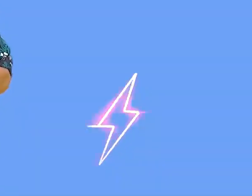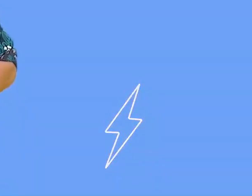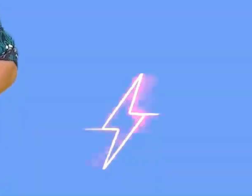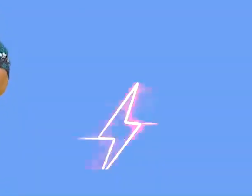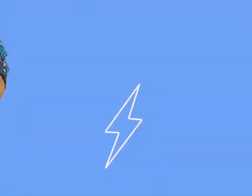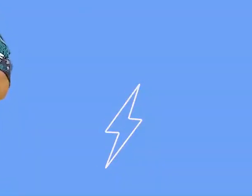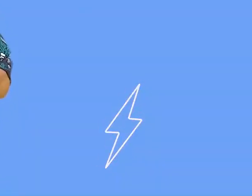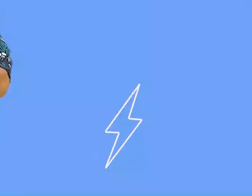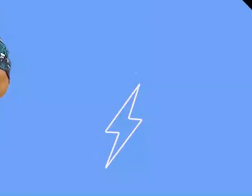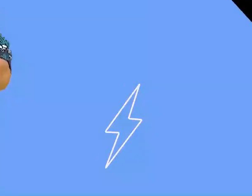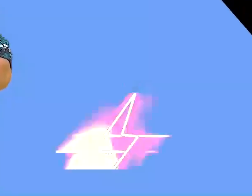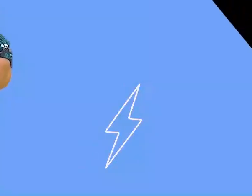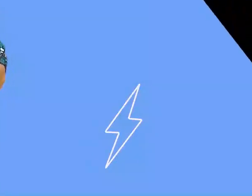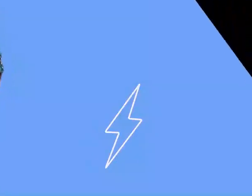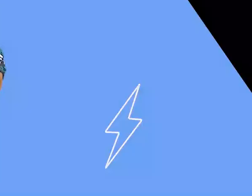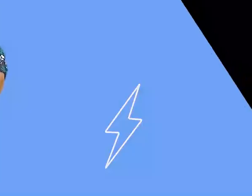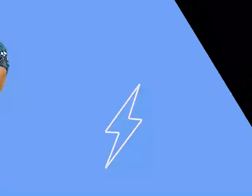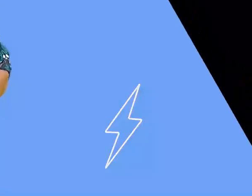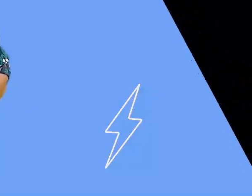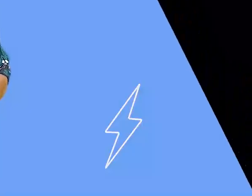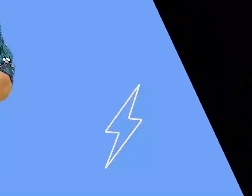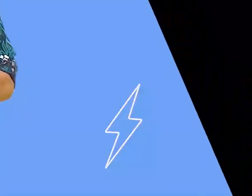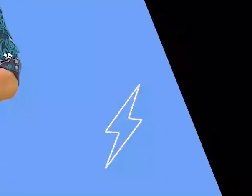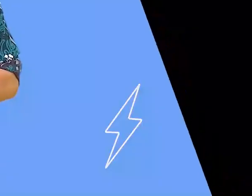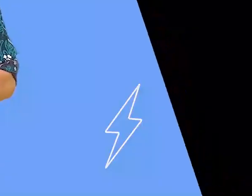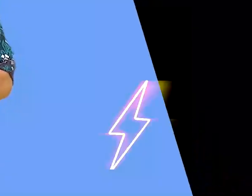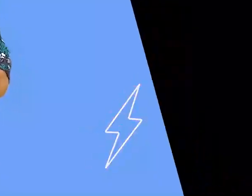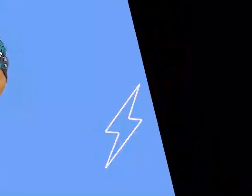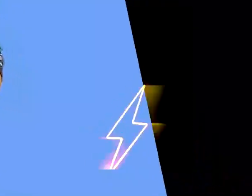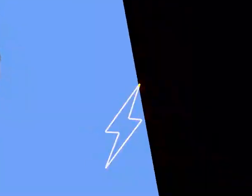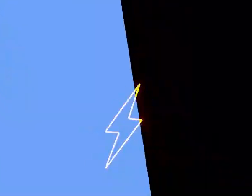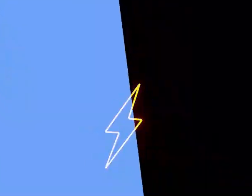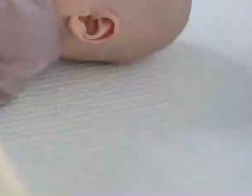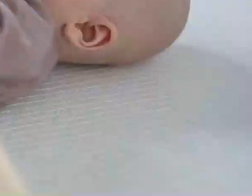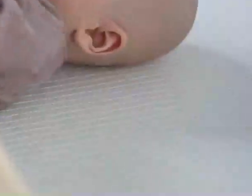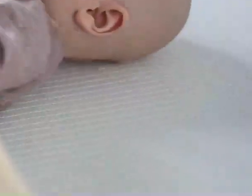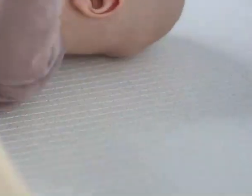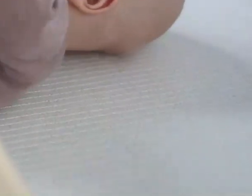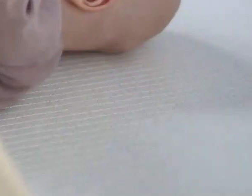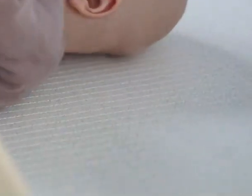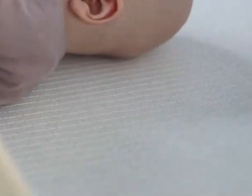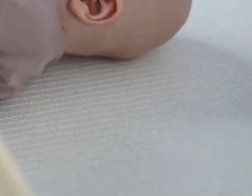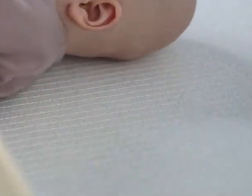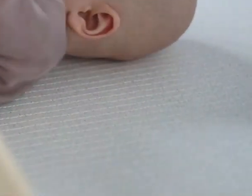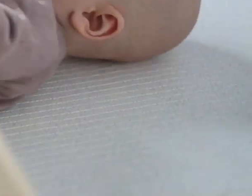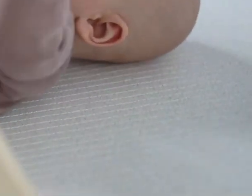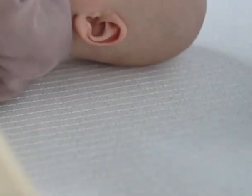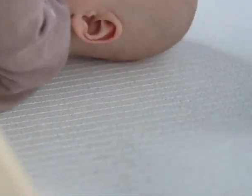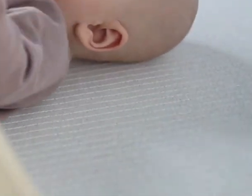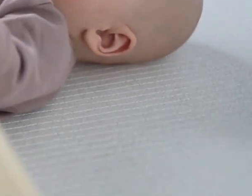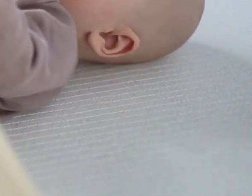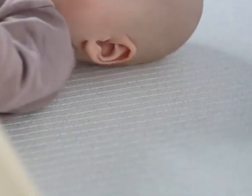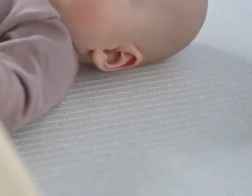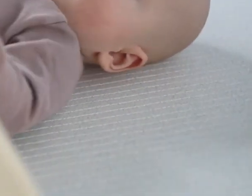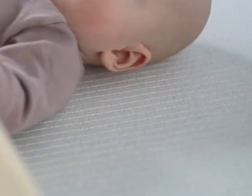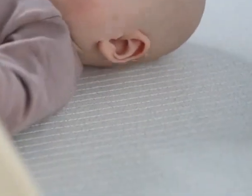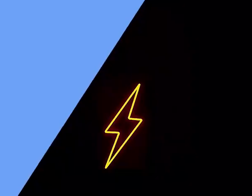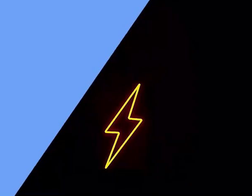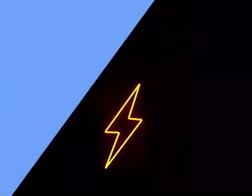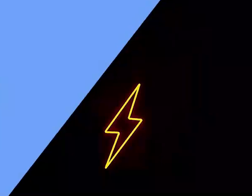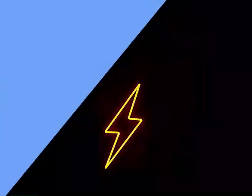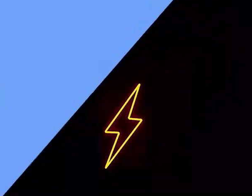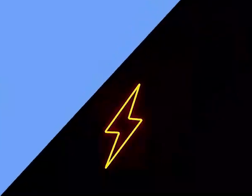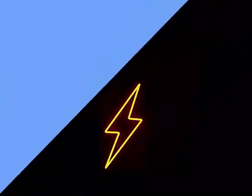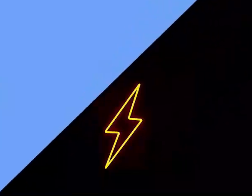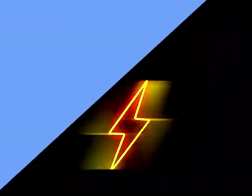pela dimensão da ludicidade. Os jogos podem ser entendidos como parte de experiência do brincar, especialmente para